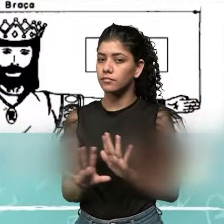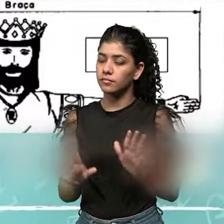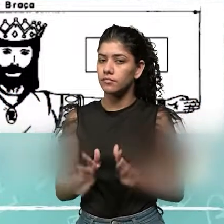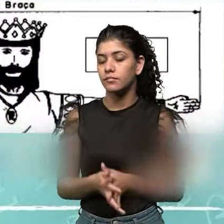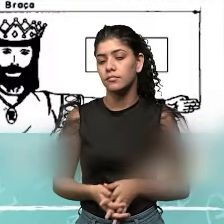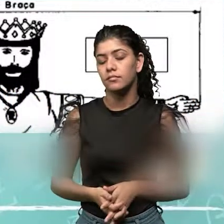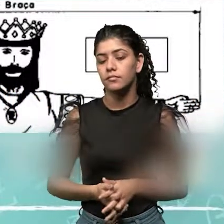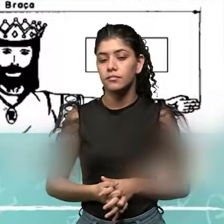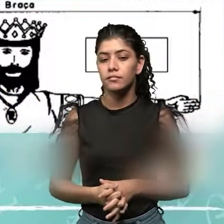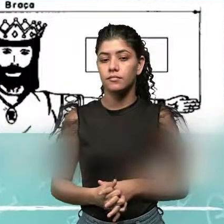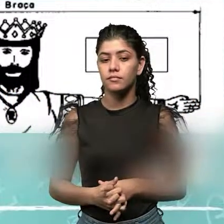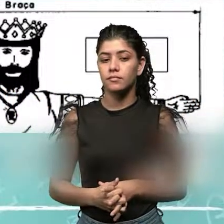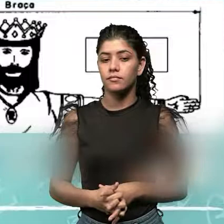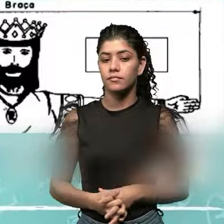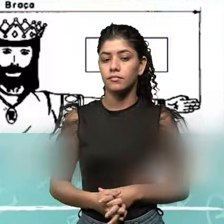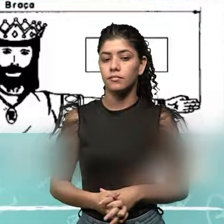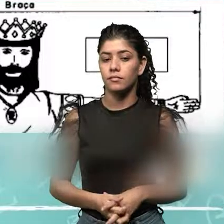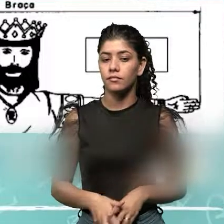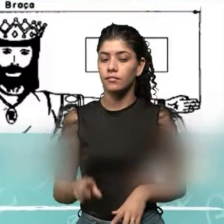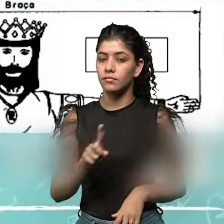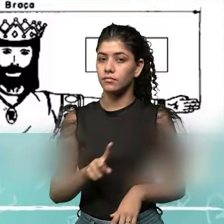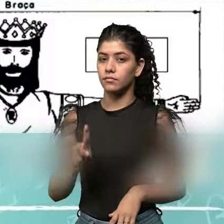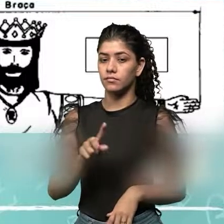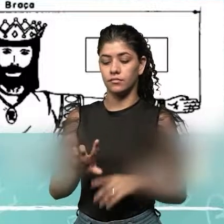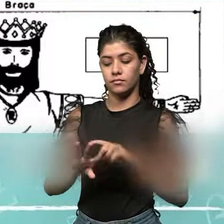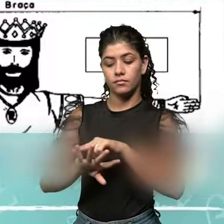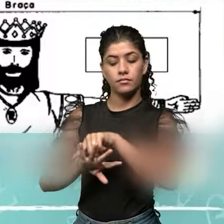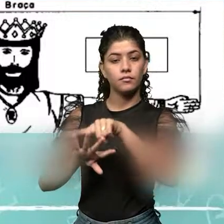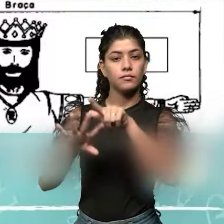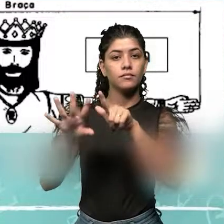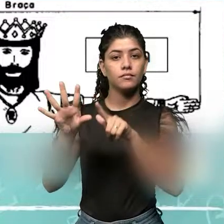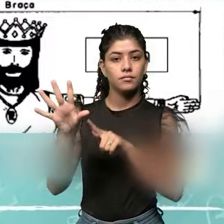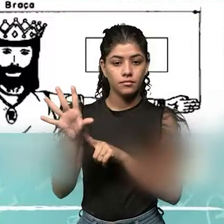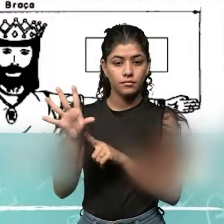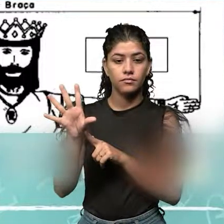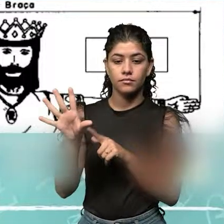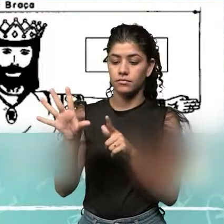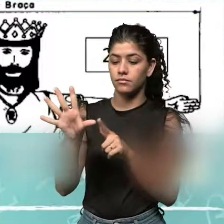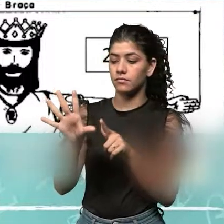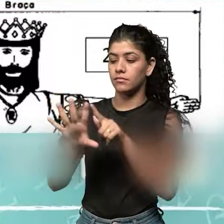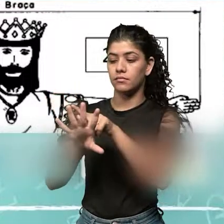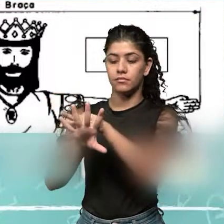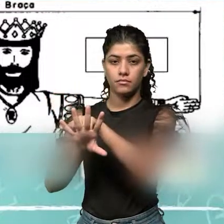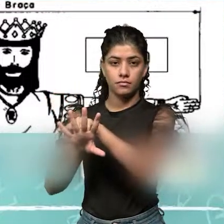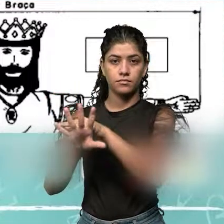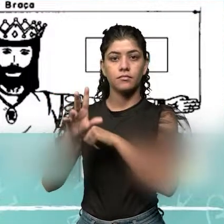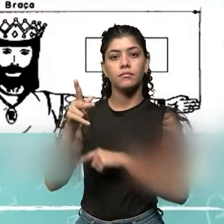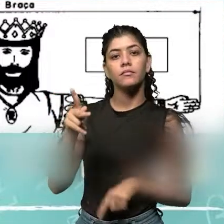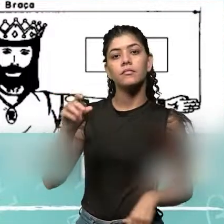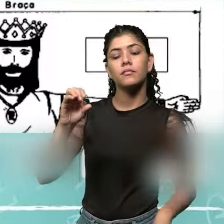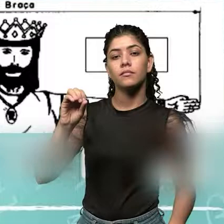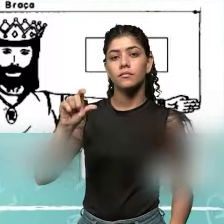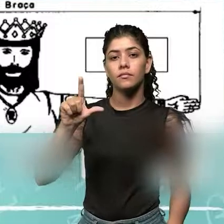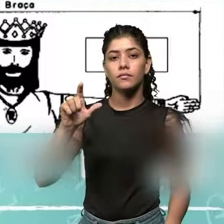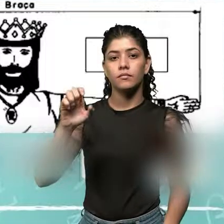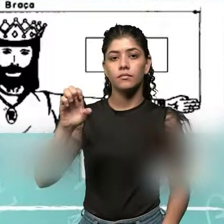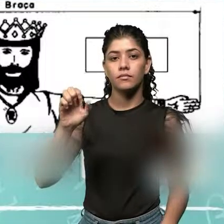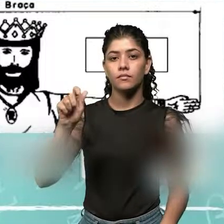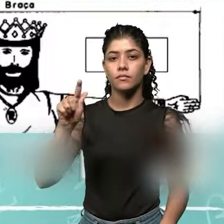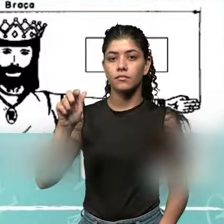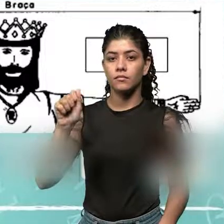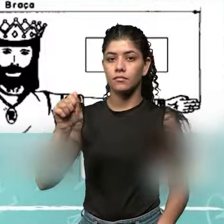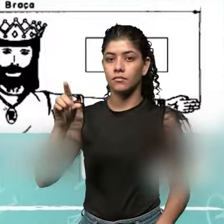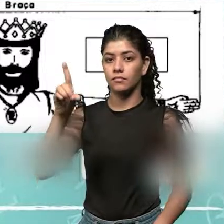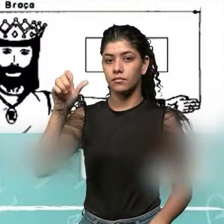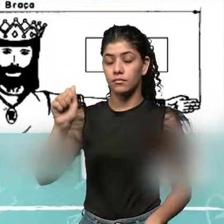informação, eram feitas com os dedos, né? A polegada, daí o nome polegada. Agora, se fosse